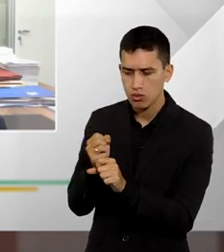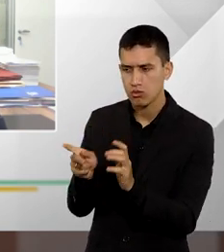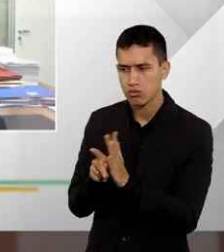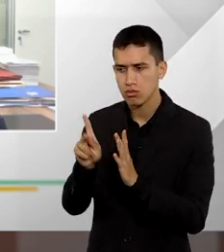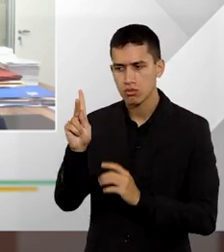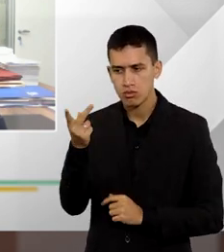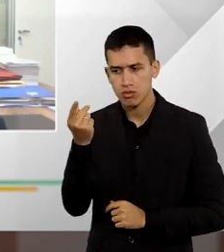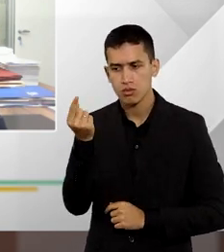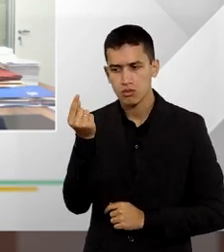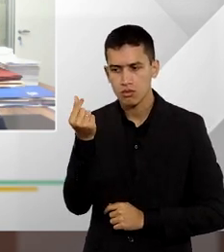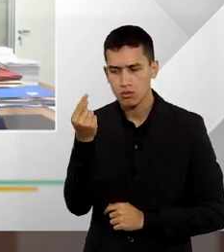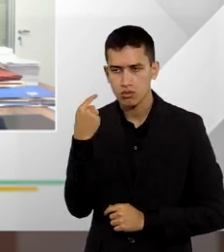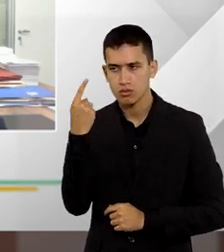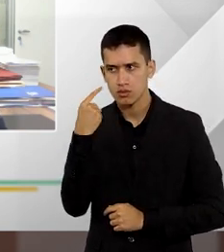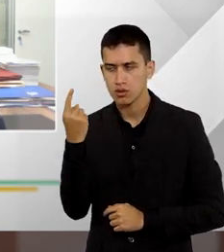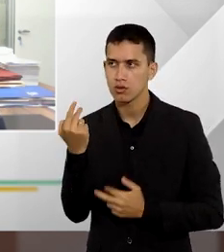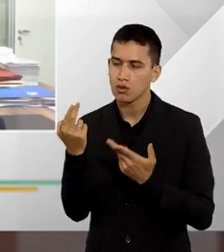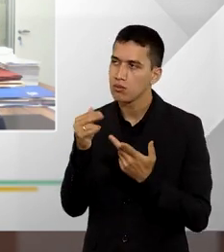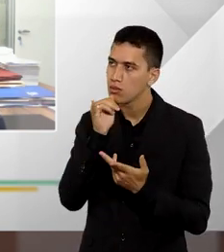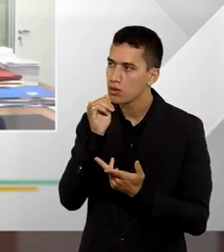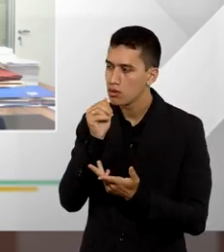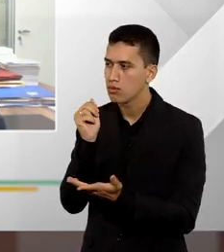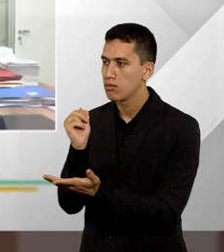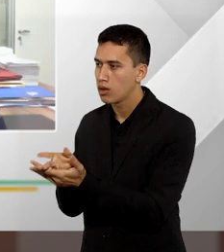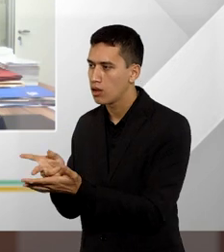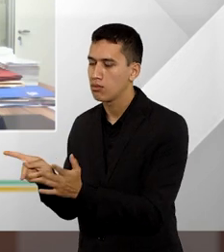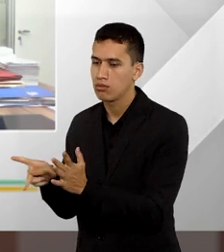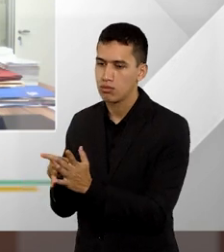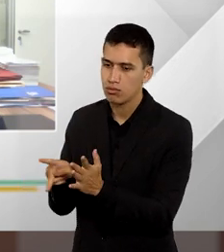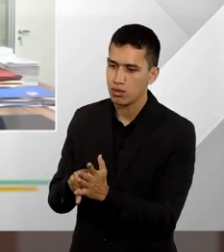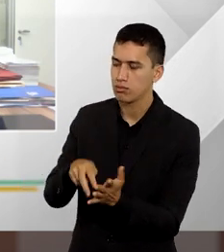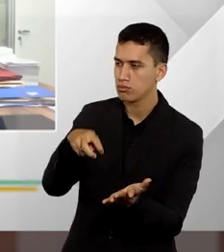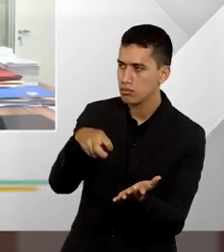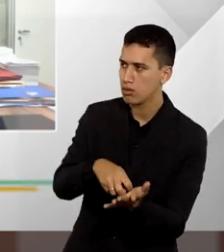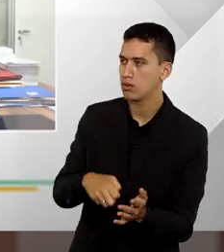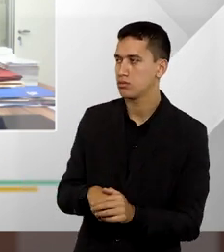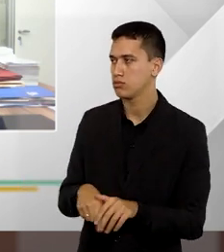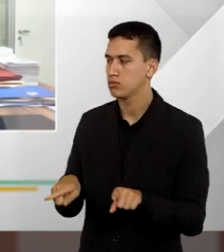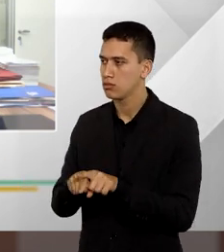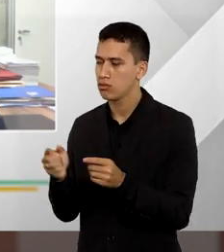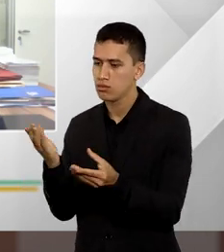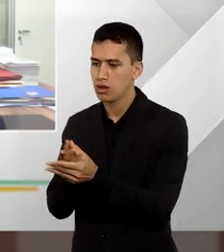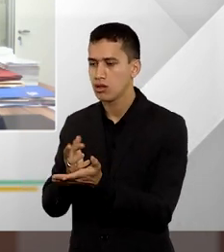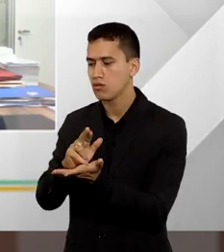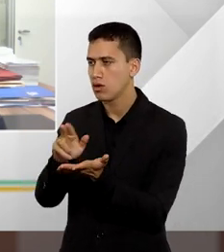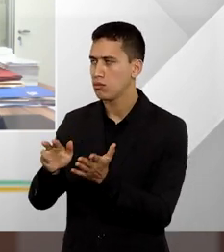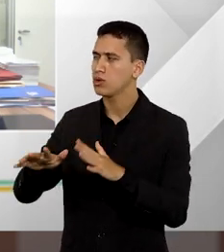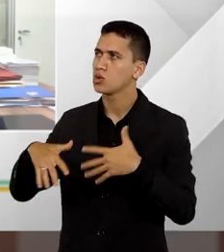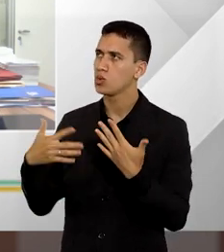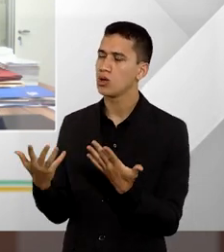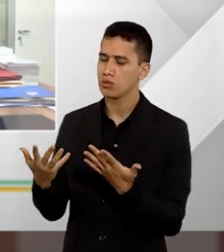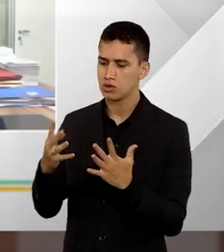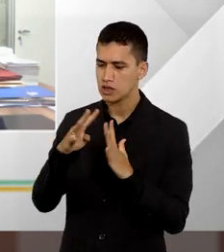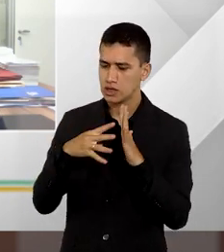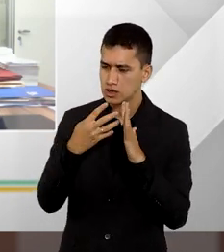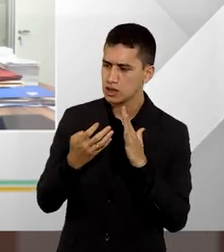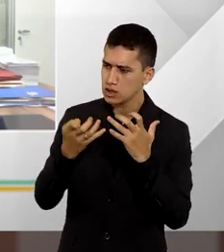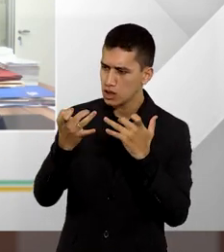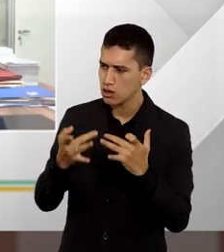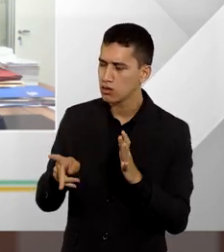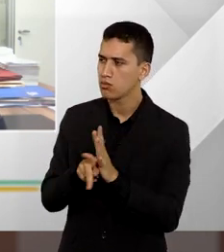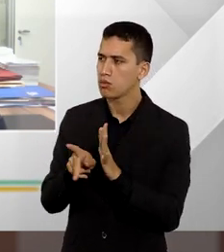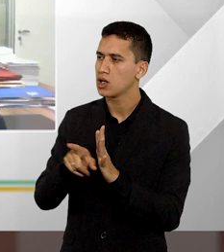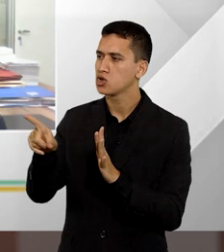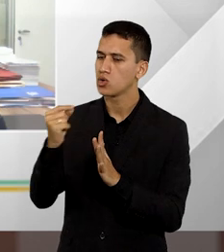advocatícios, como o valor da condenação, o valor da causa, entre outros. Enfim, quais são os parâmetros para a